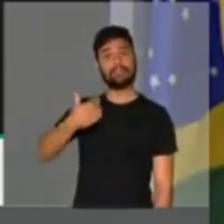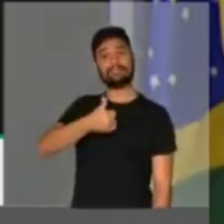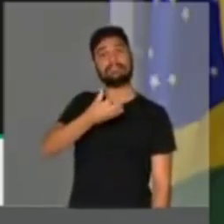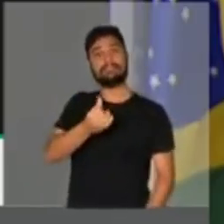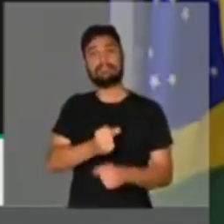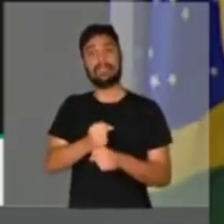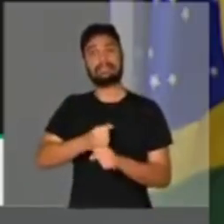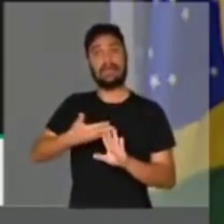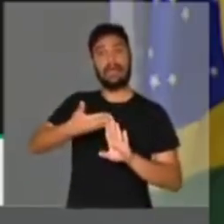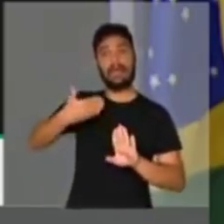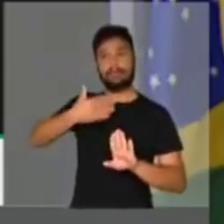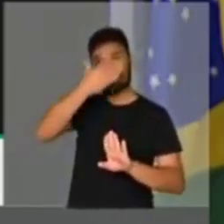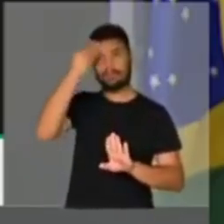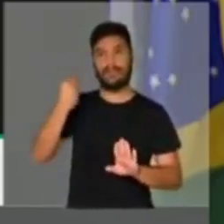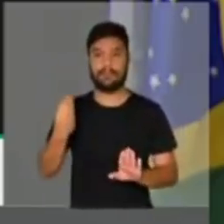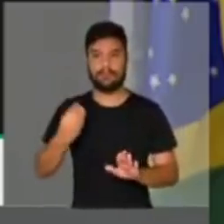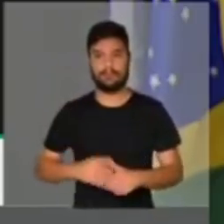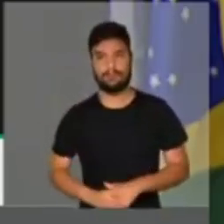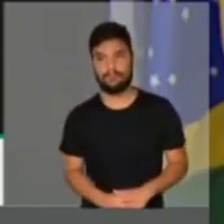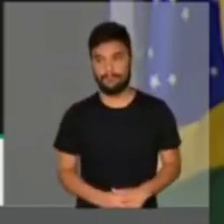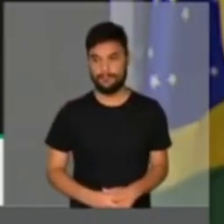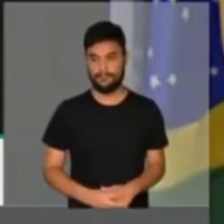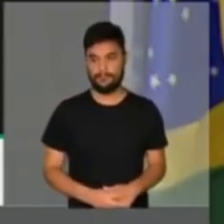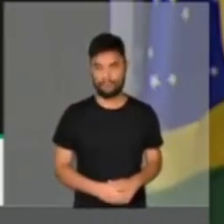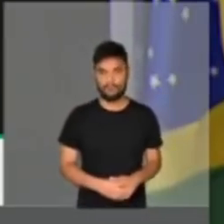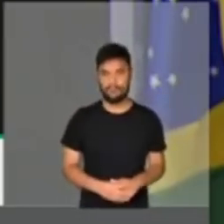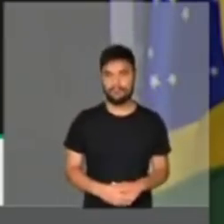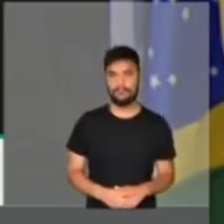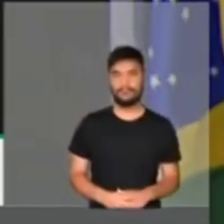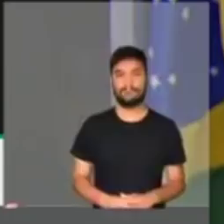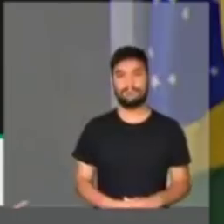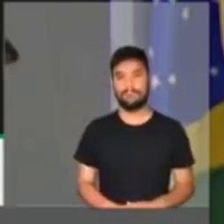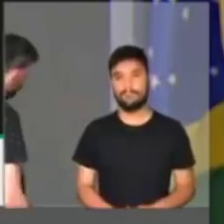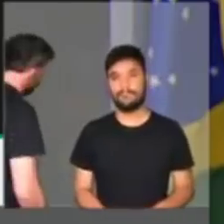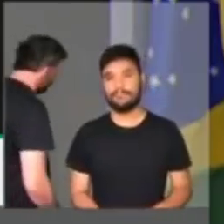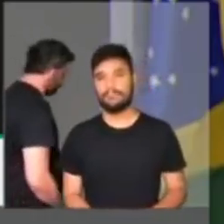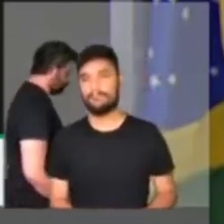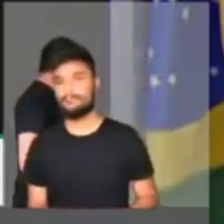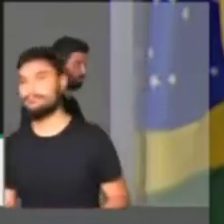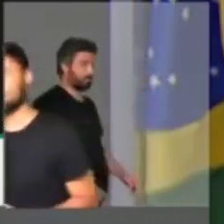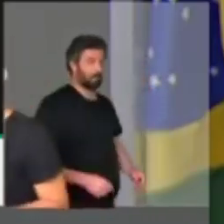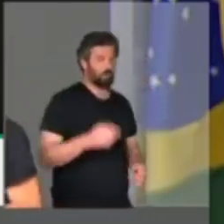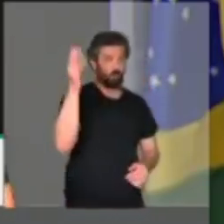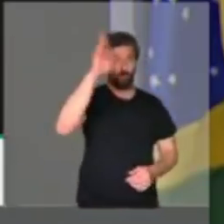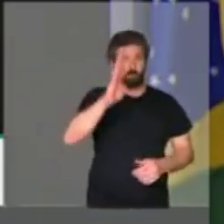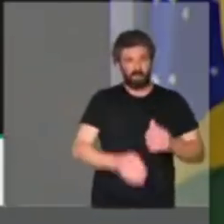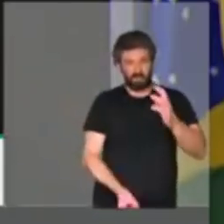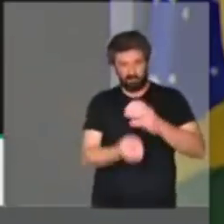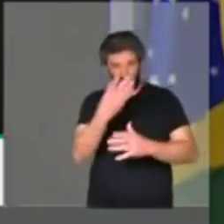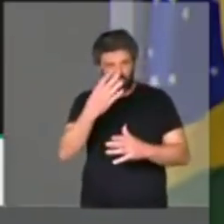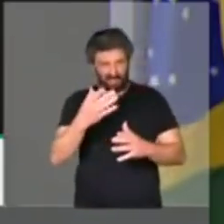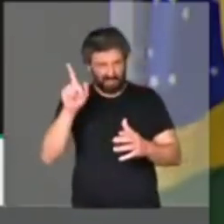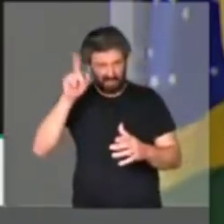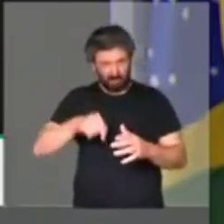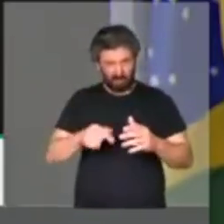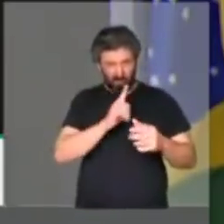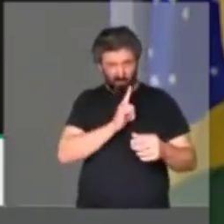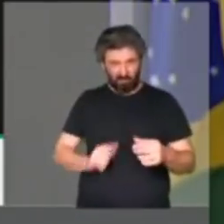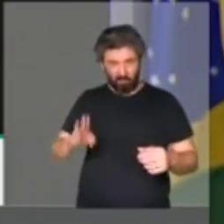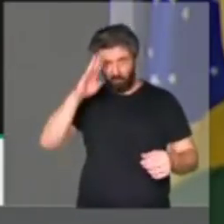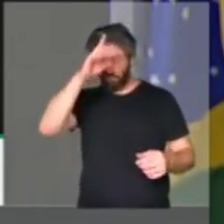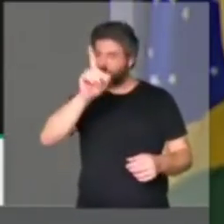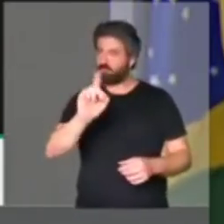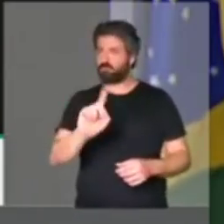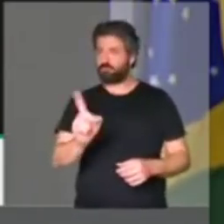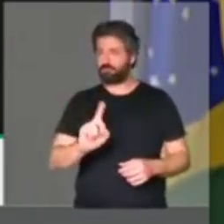16. E é isso que tem de ser debatido, porque o Brasil não surgiu a partir do governo de Jair Bolsonaro, por mais,